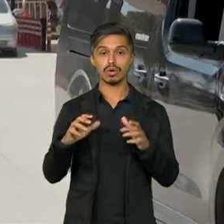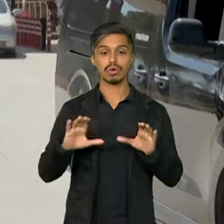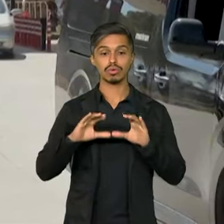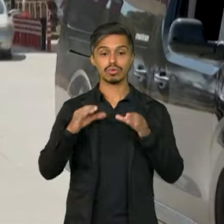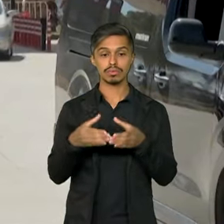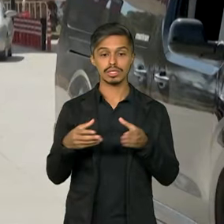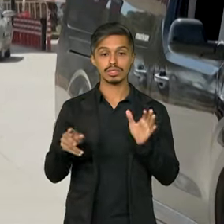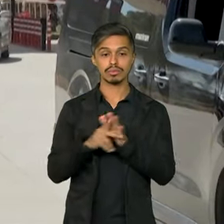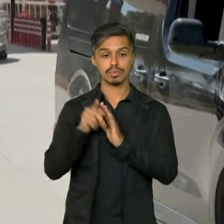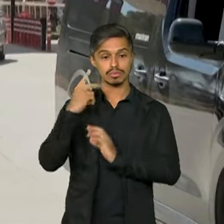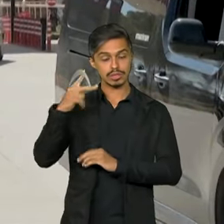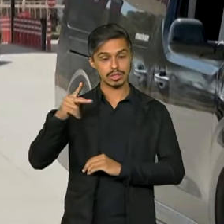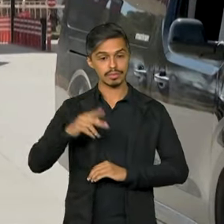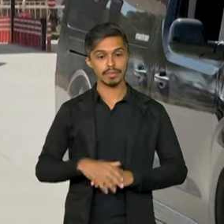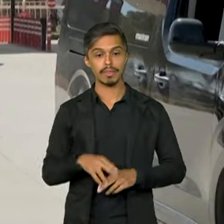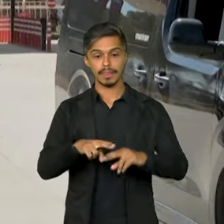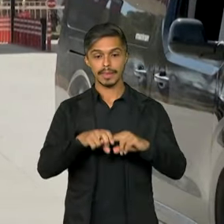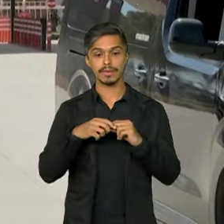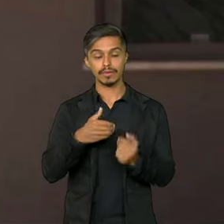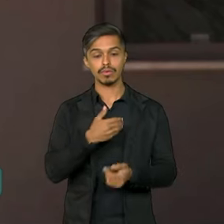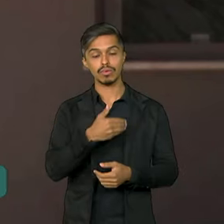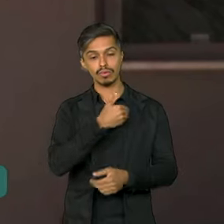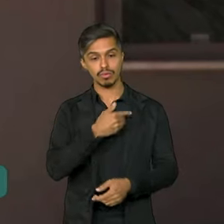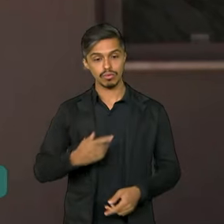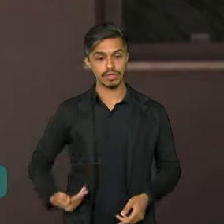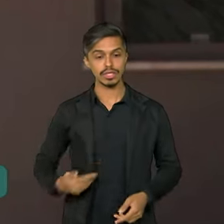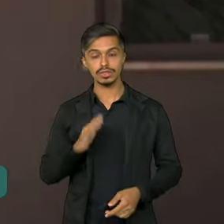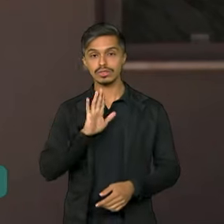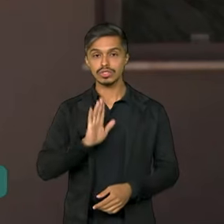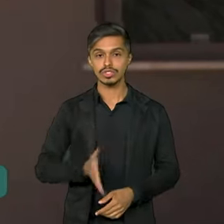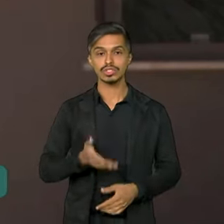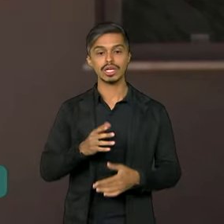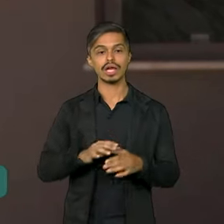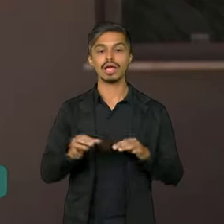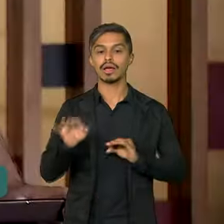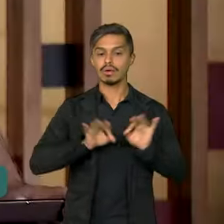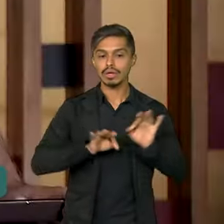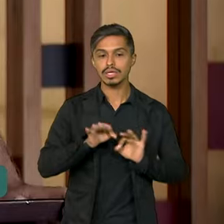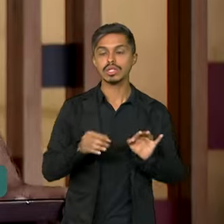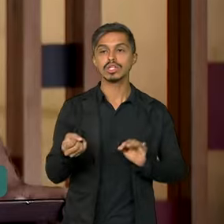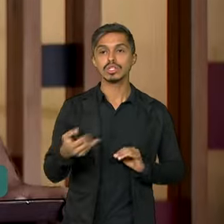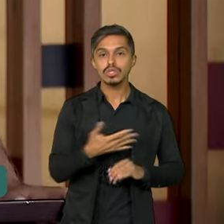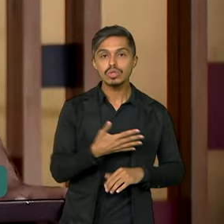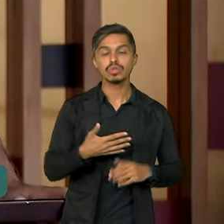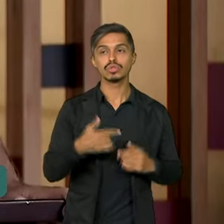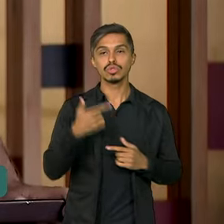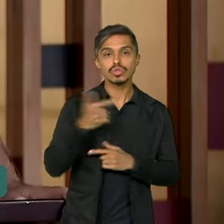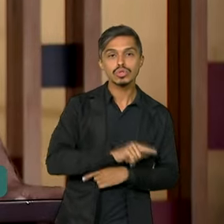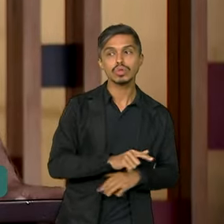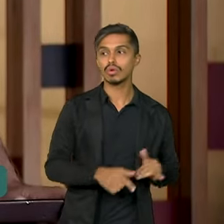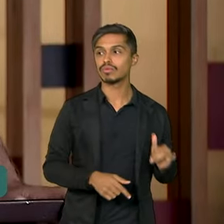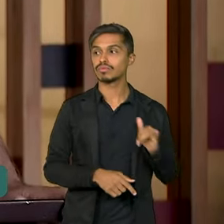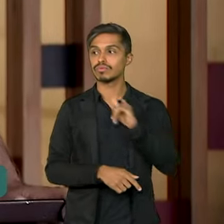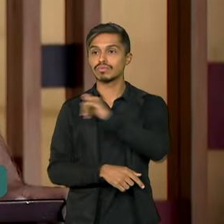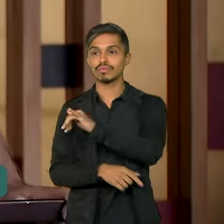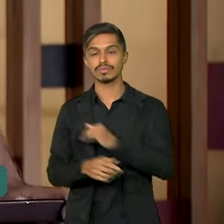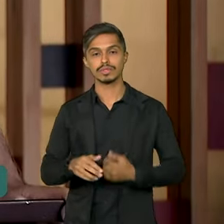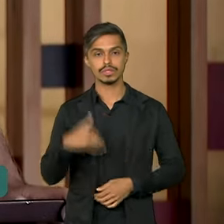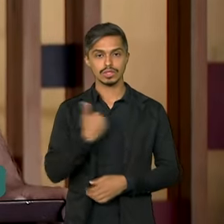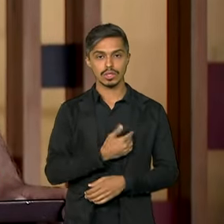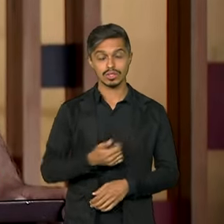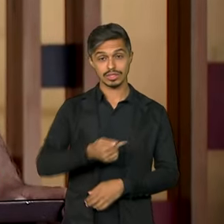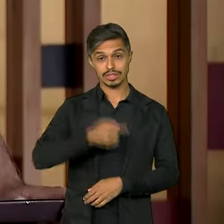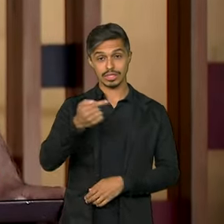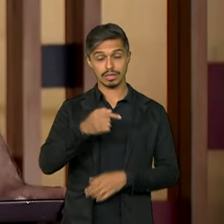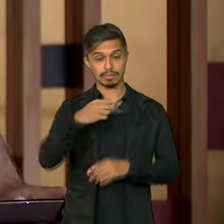Médio. Por isso, o governo já se prepara para novas missões. Nós seríamos do elenco de países do mundo o sétimo